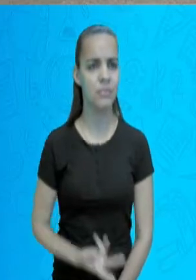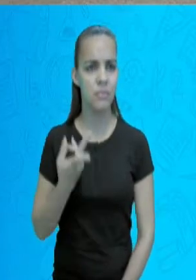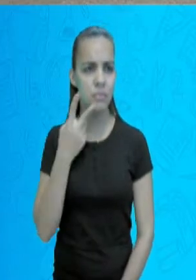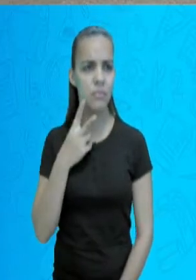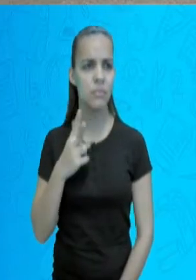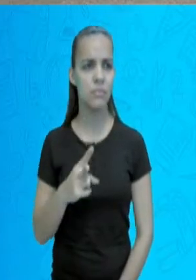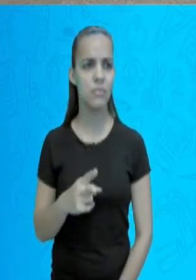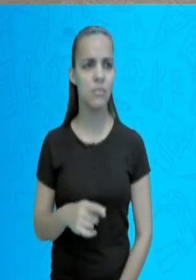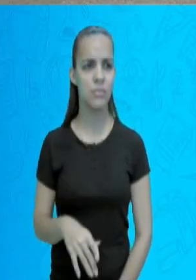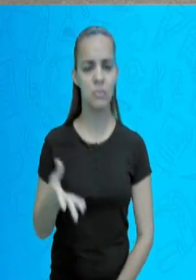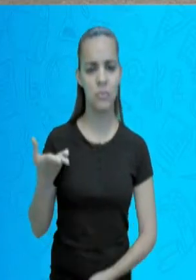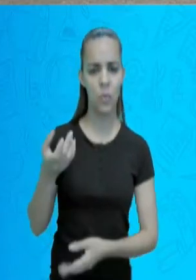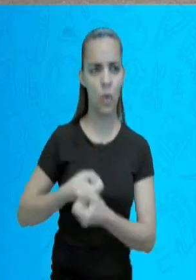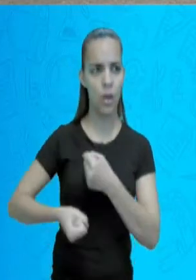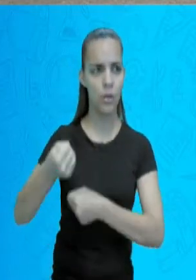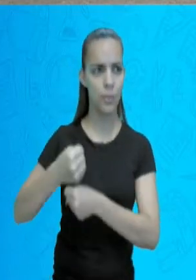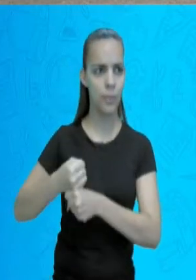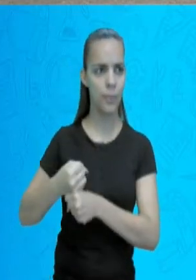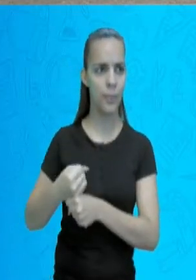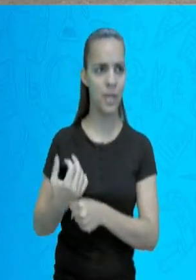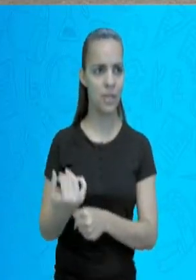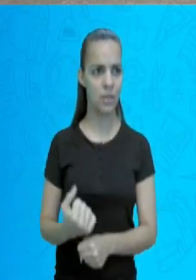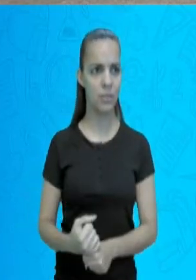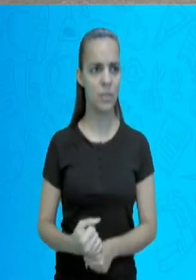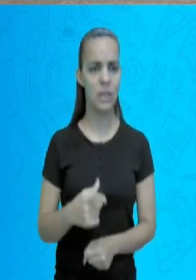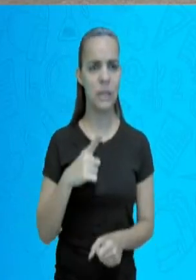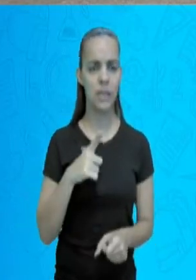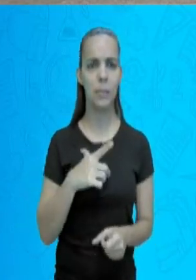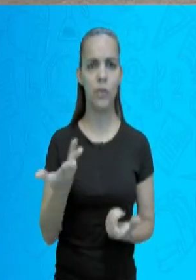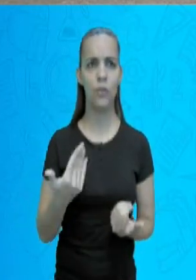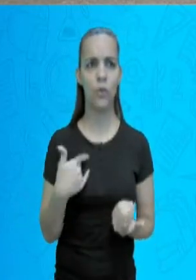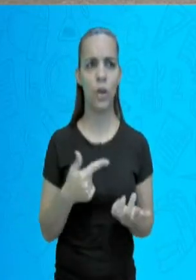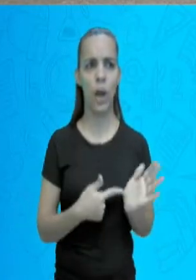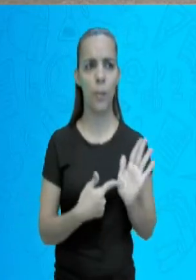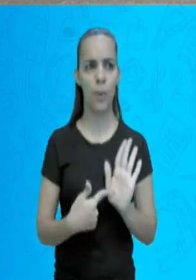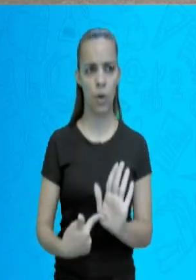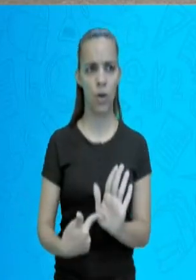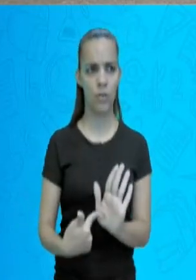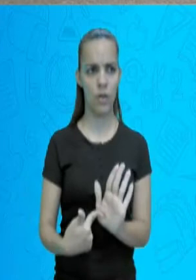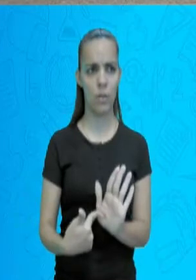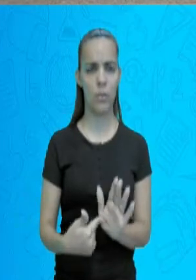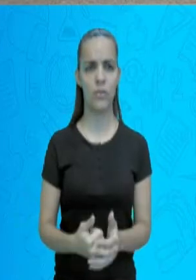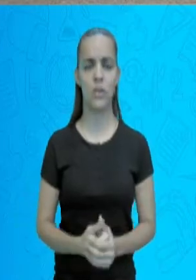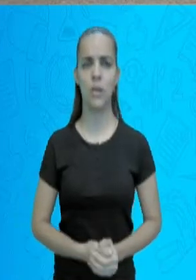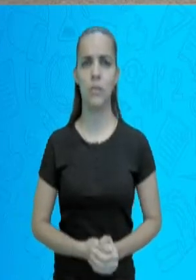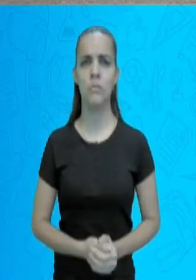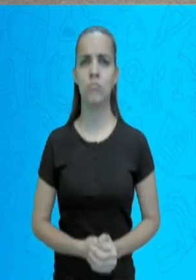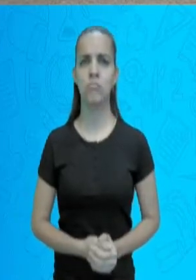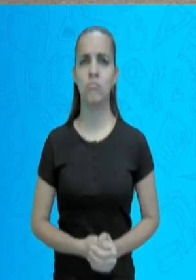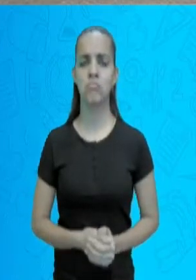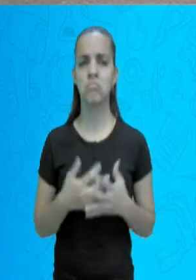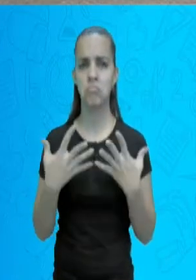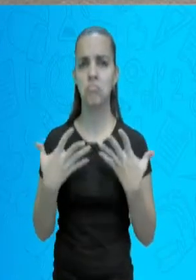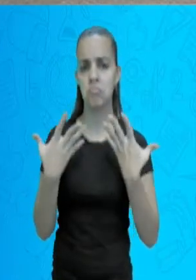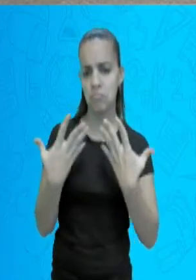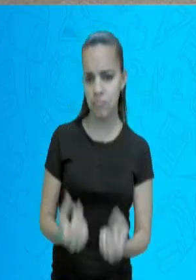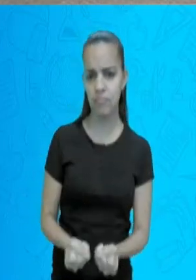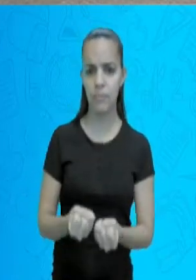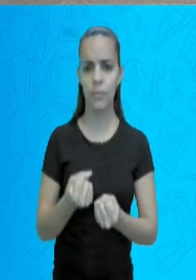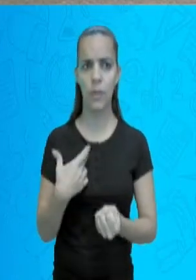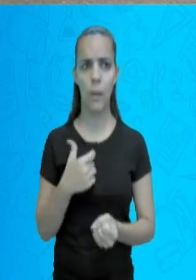que o ano passado foi aprovado a reforma da Previdência Social. Por quê?